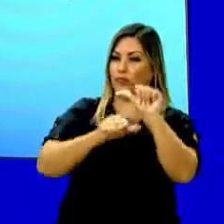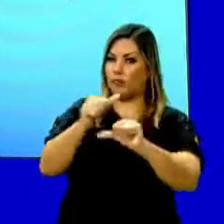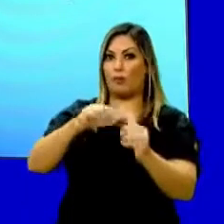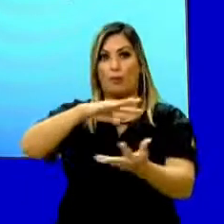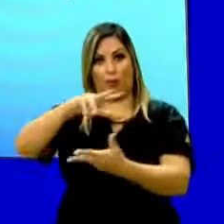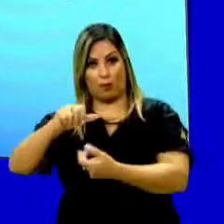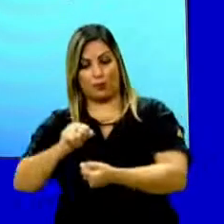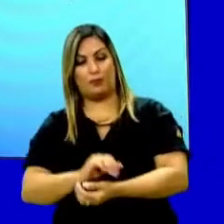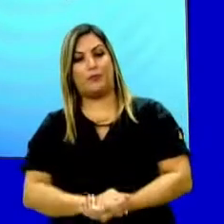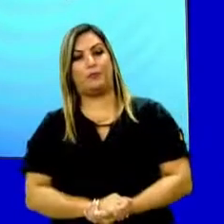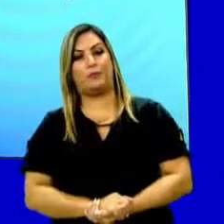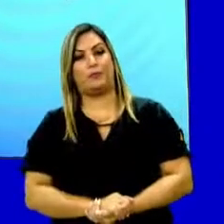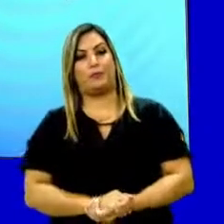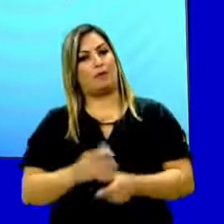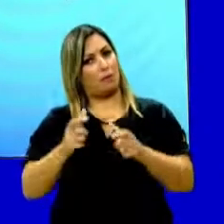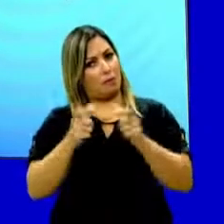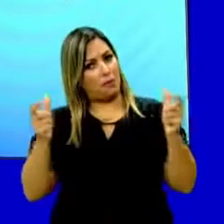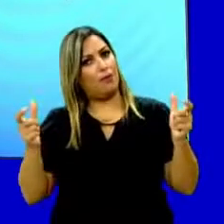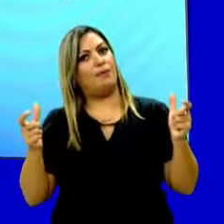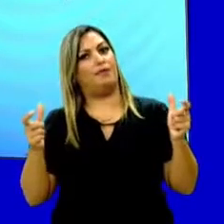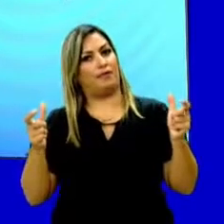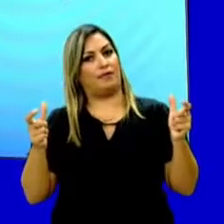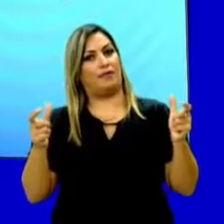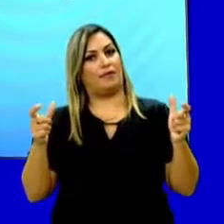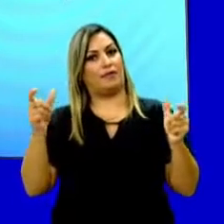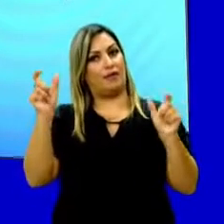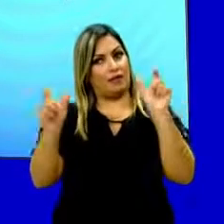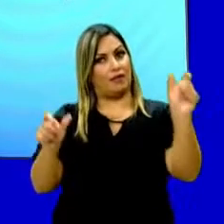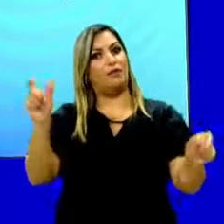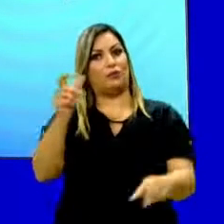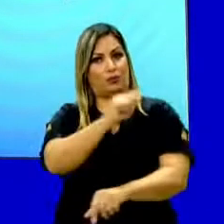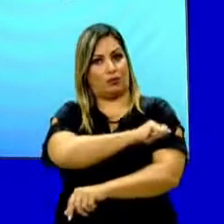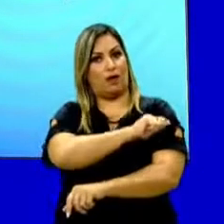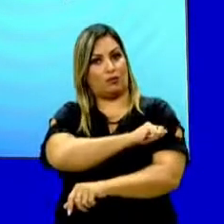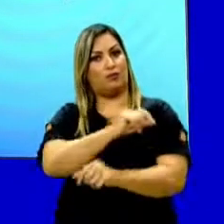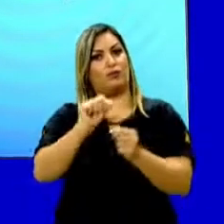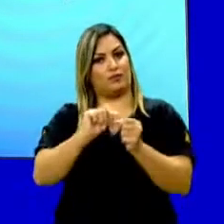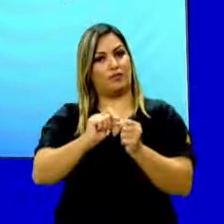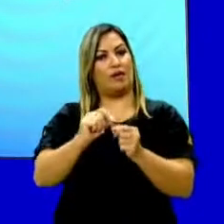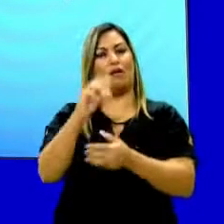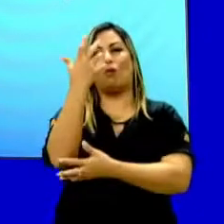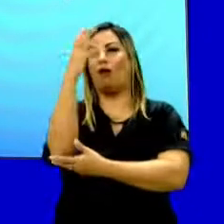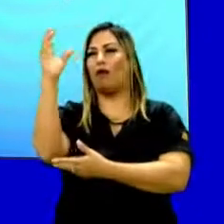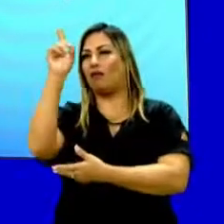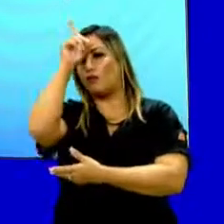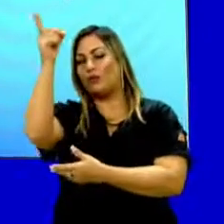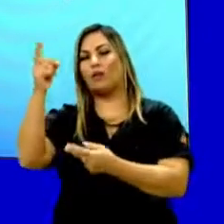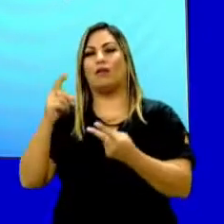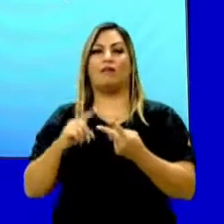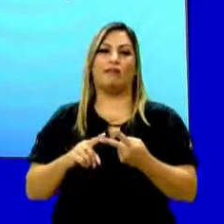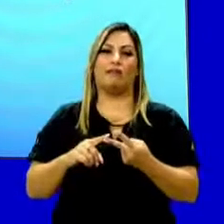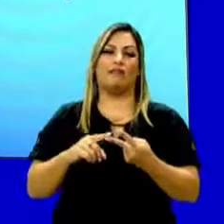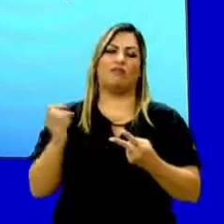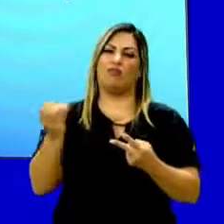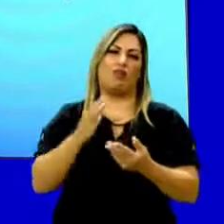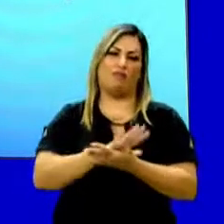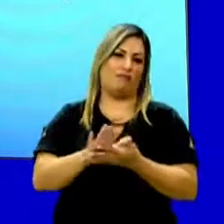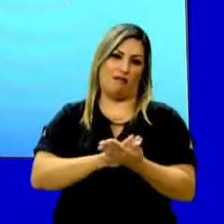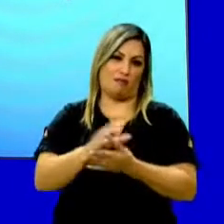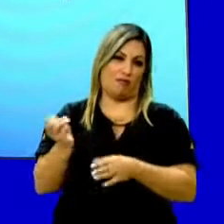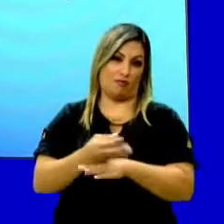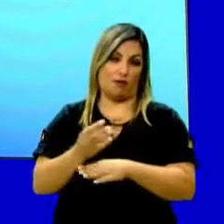o mundo. A maior parte deles desenvolveu atividades sobre meio ambiente, sem muita inovação.